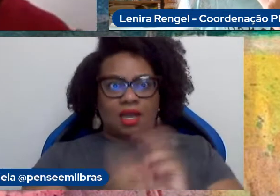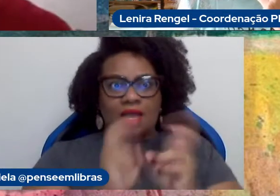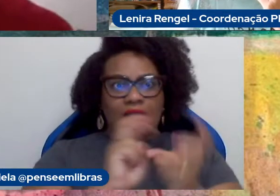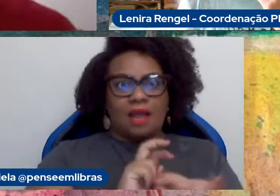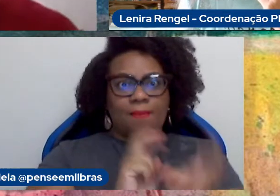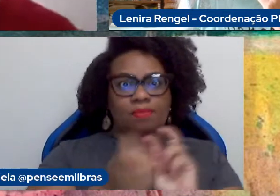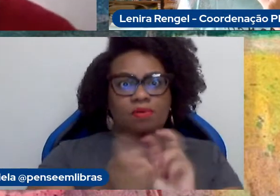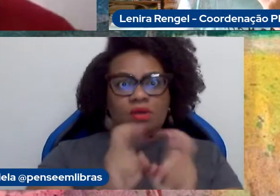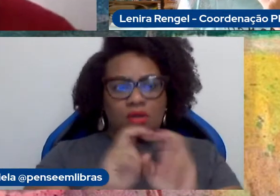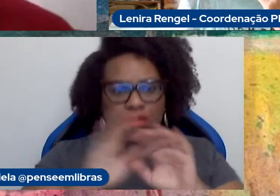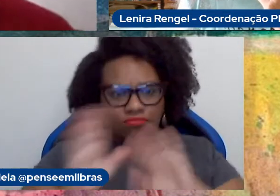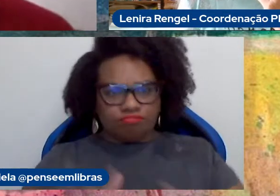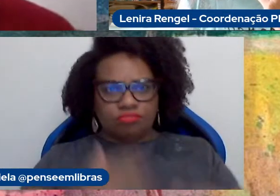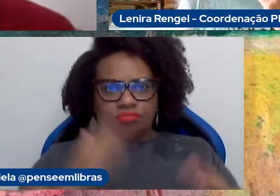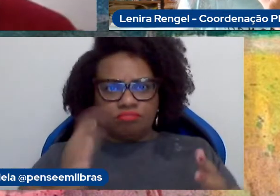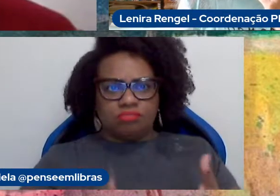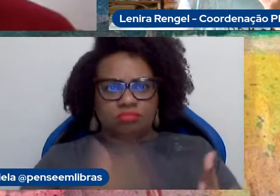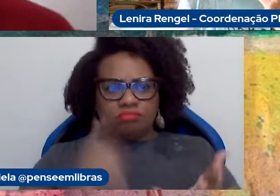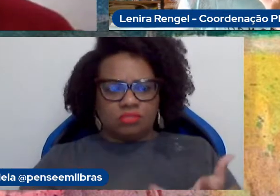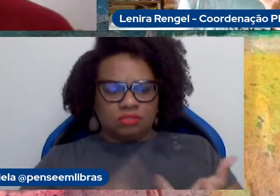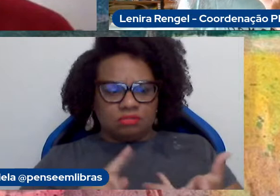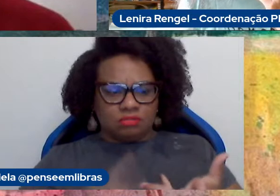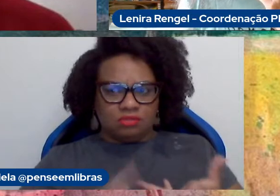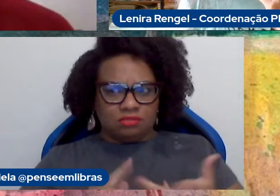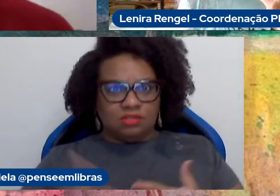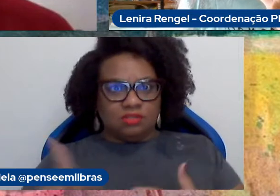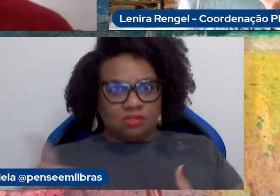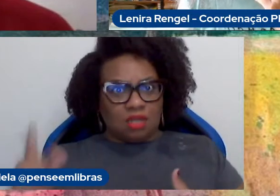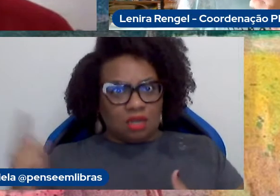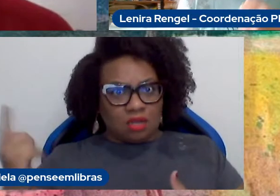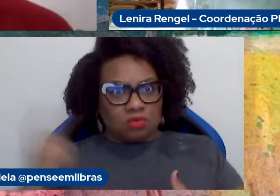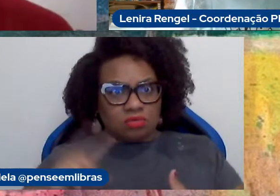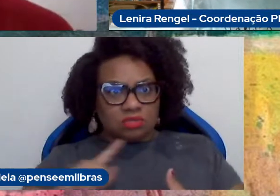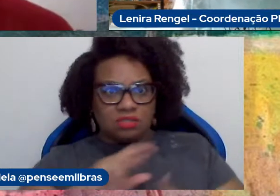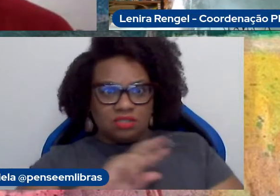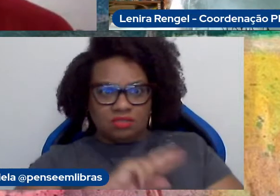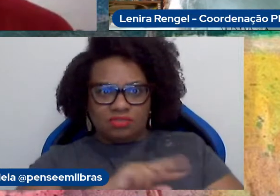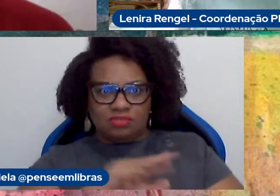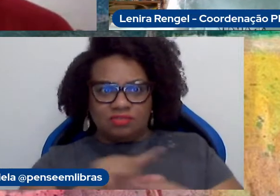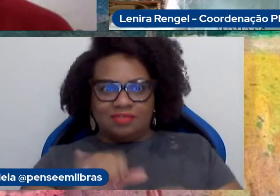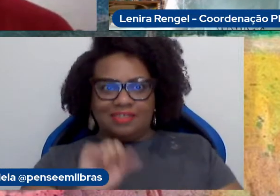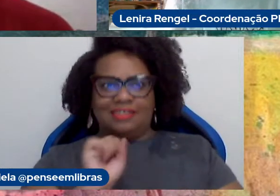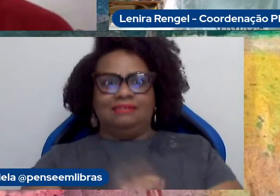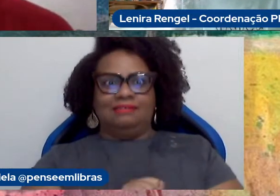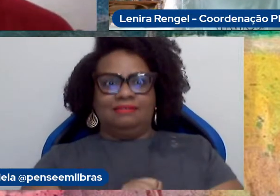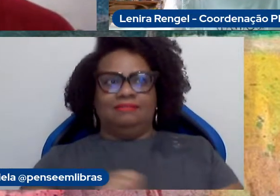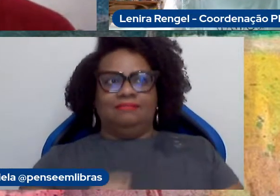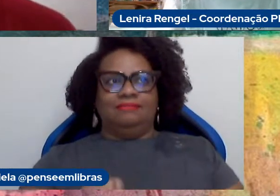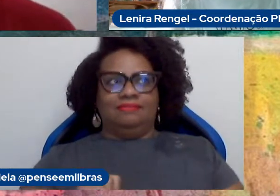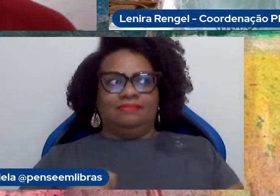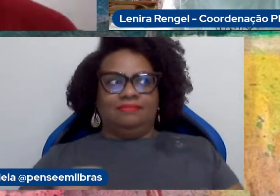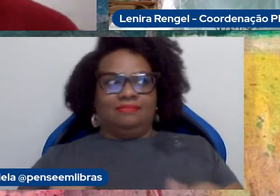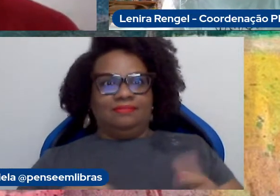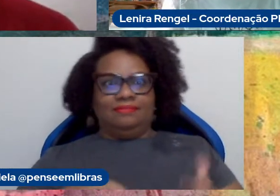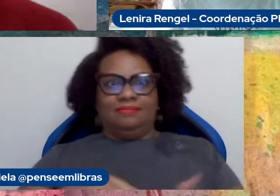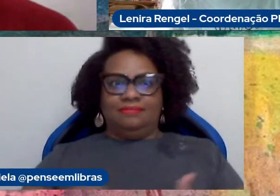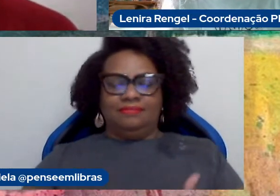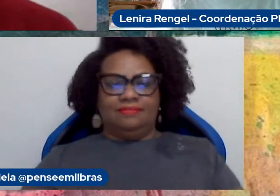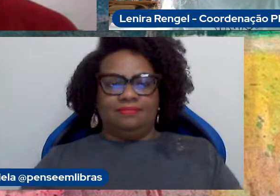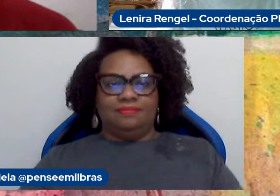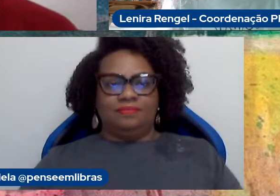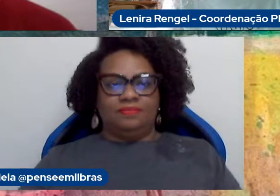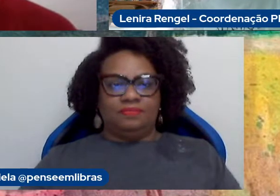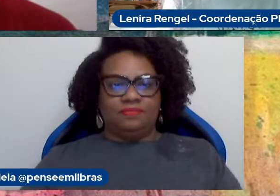para mim e para os outros músicos, ela tem feito isso com vários músicos, né? A gente realmente é bem travado nessa parte de corpo, né? E isso é